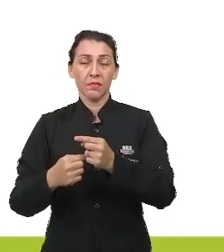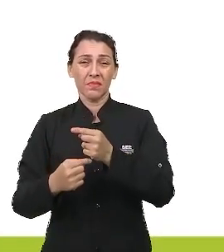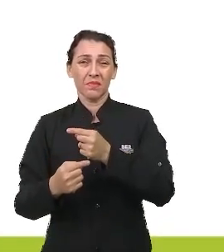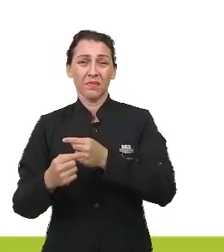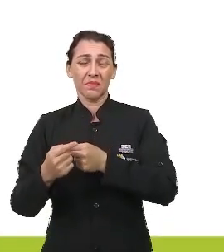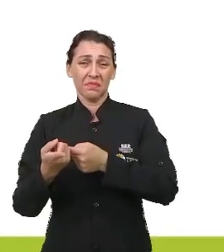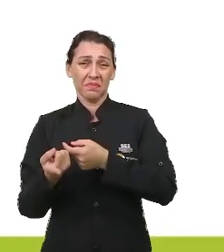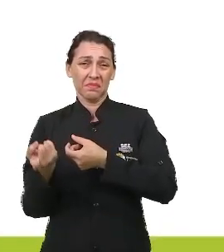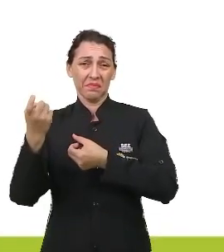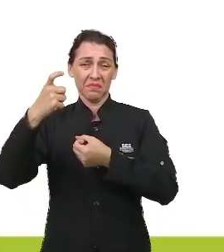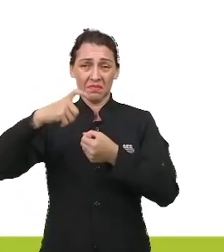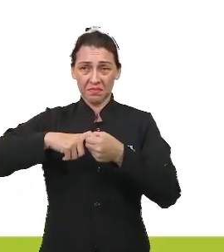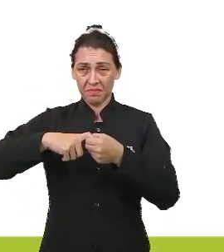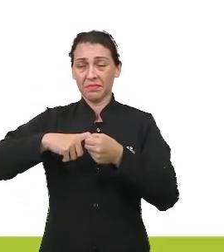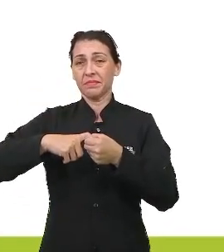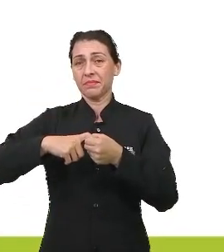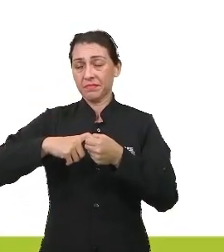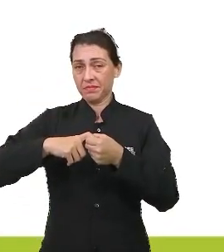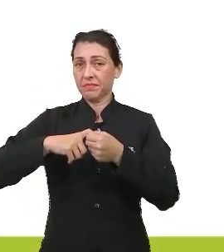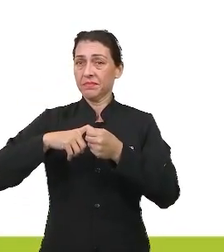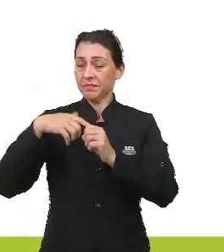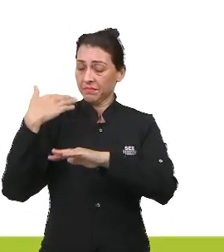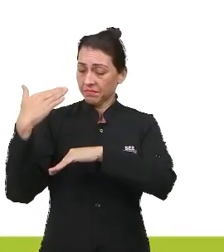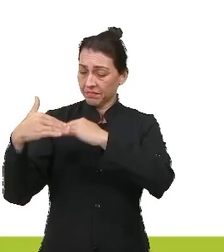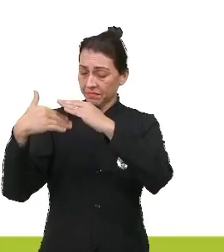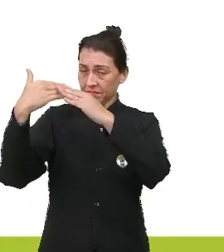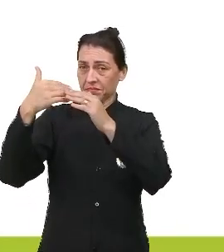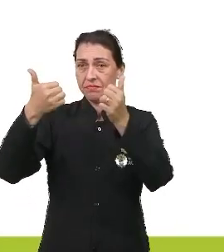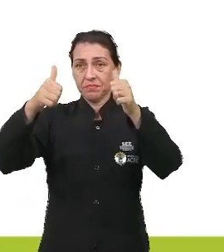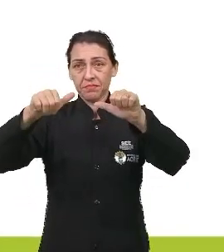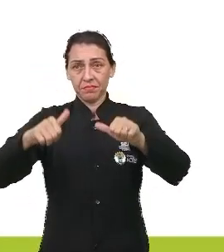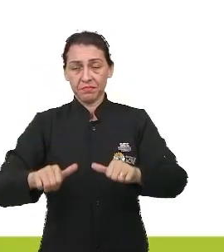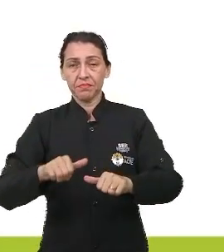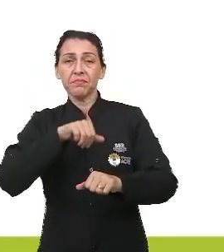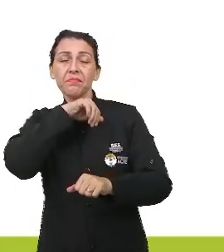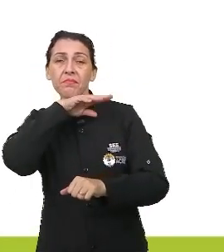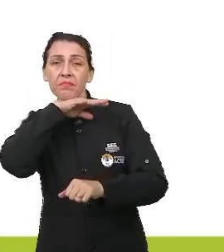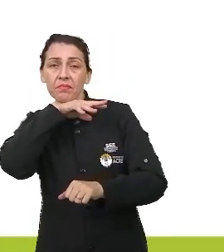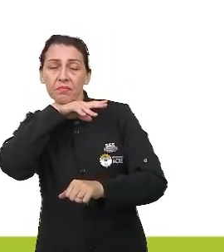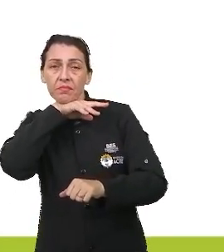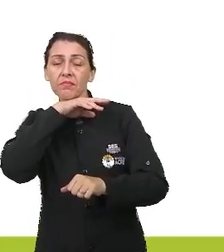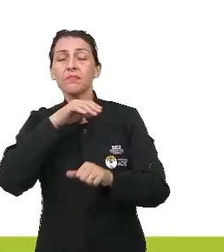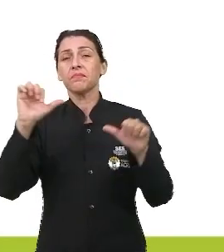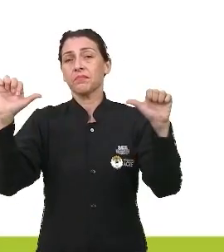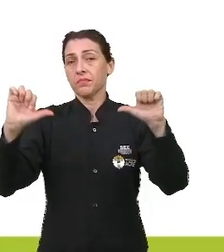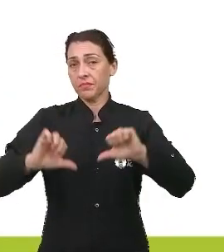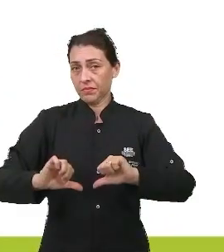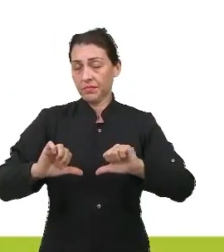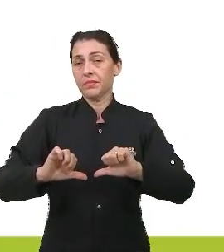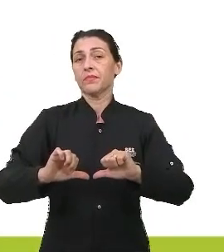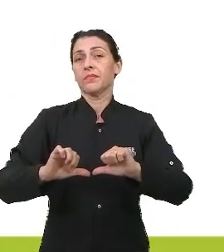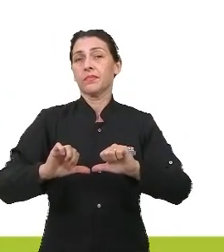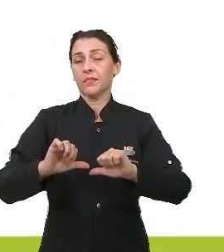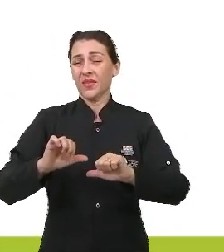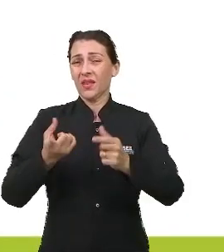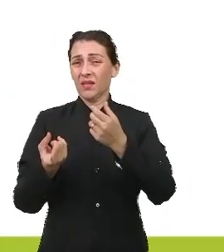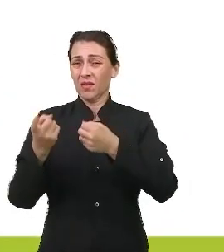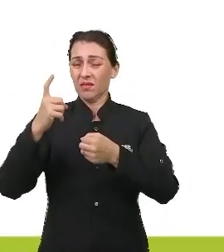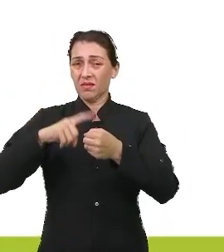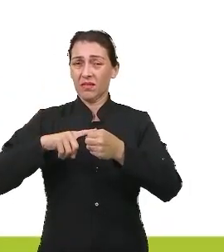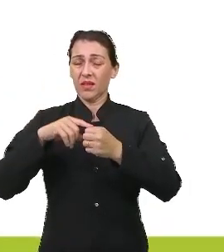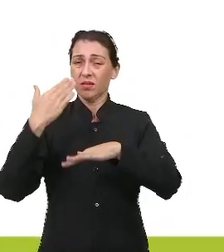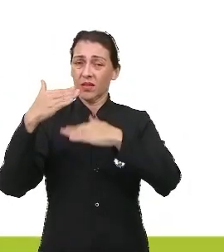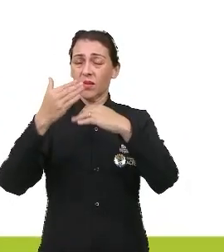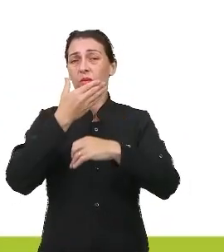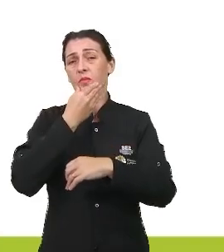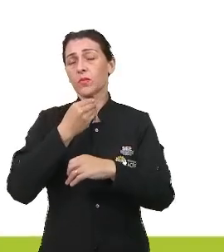desenvolvimento. mais uma vez, né, pessoal? Avaliação negativa, de caráter negativo, pejorativo, retrocesso do desenvolvimento